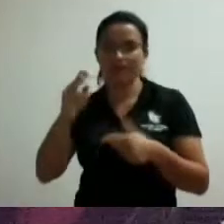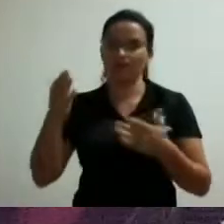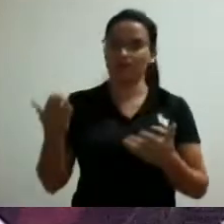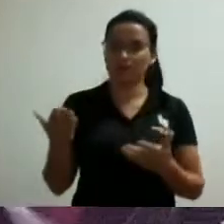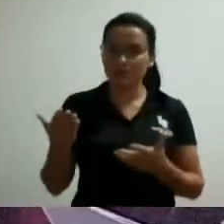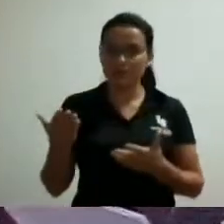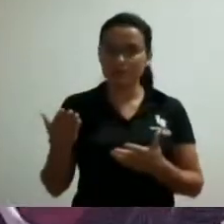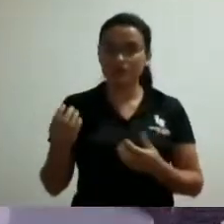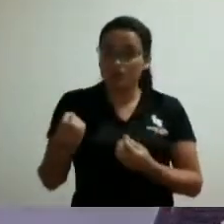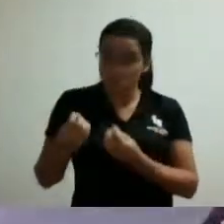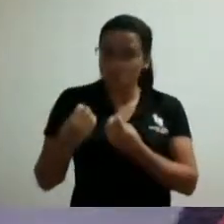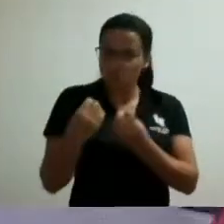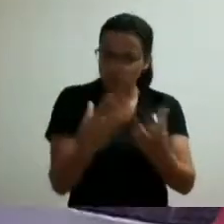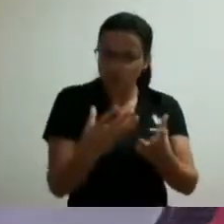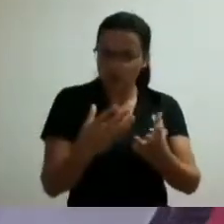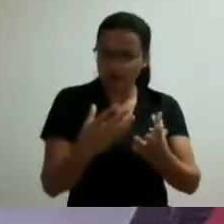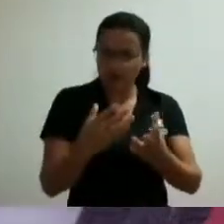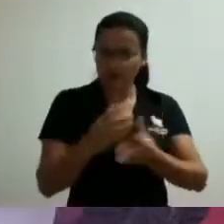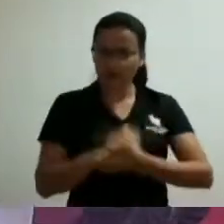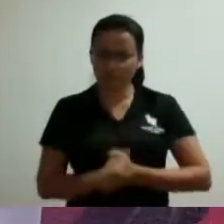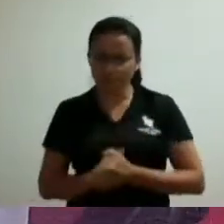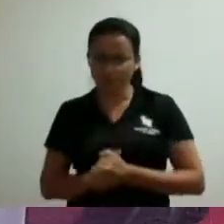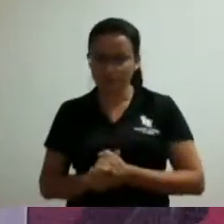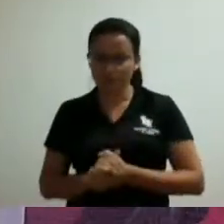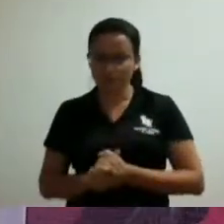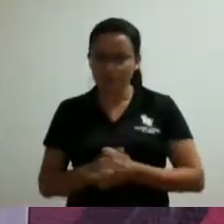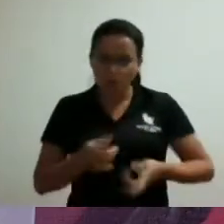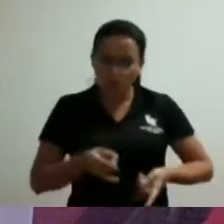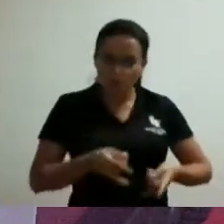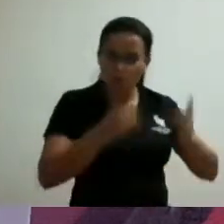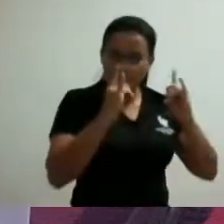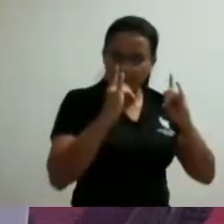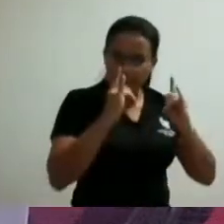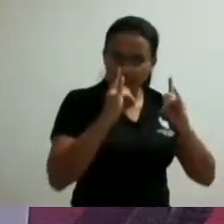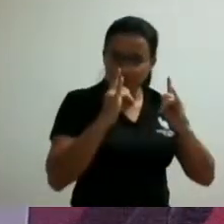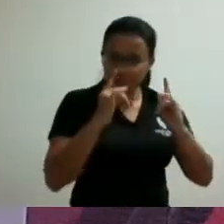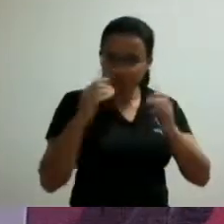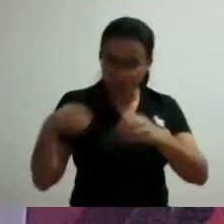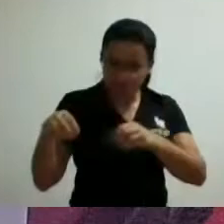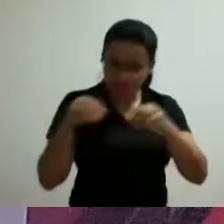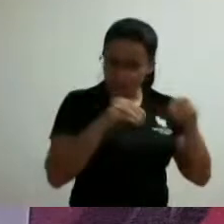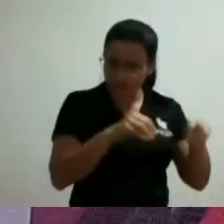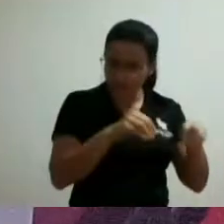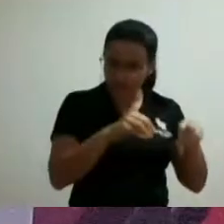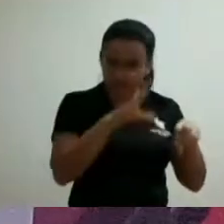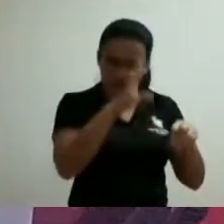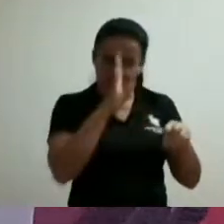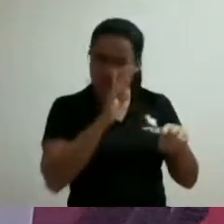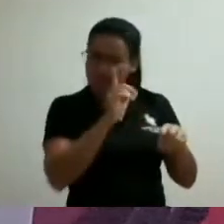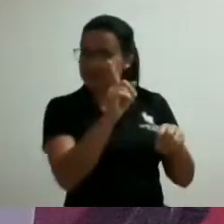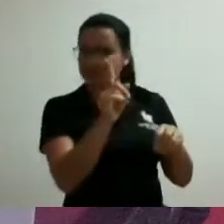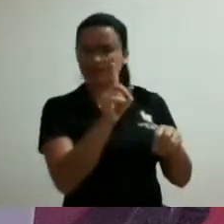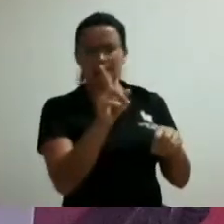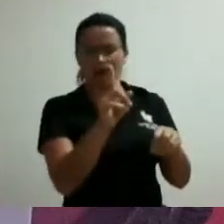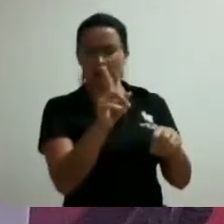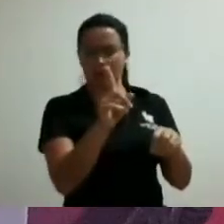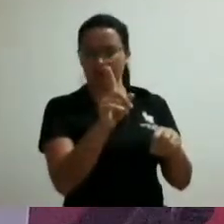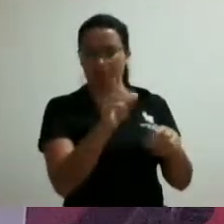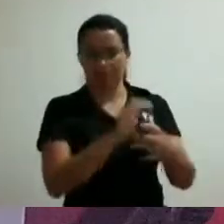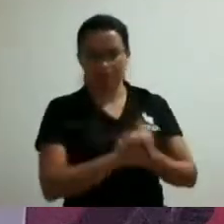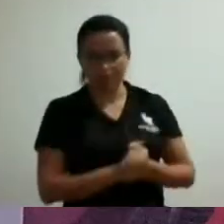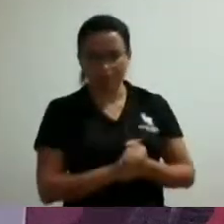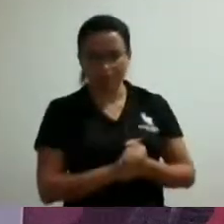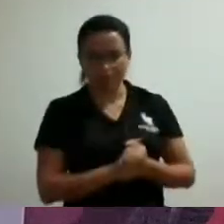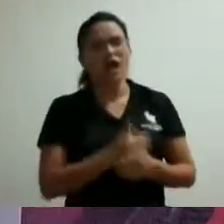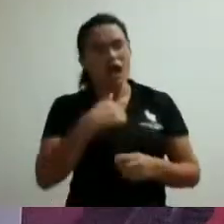não o fórum Benjamin Colucci não vai vir de graça para a câmara municipal não foi uma permuta eu